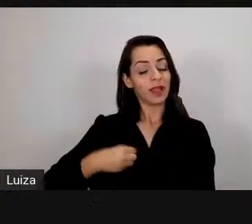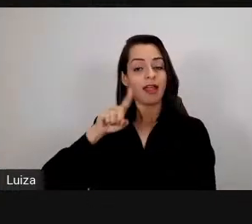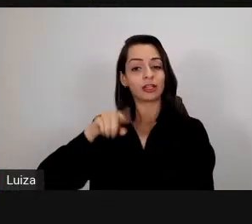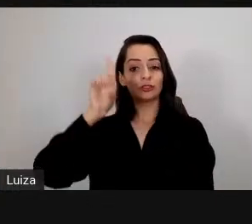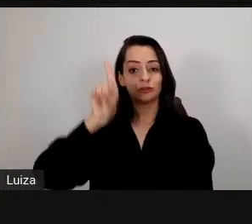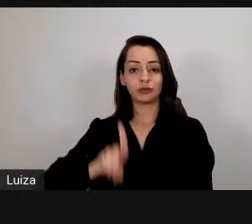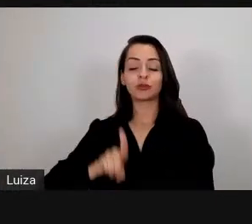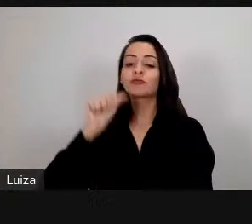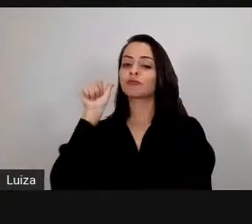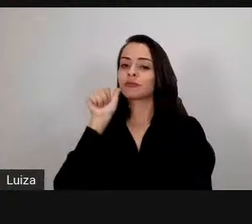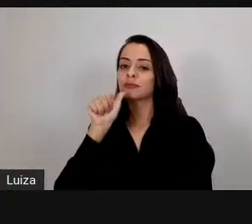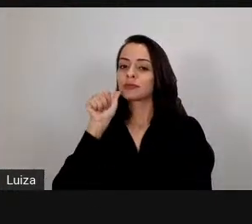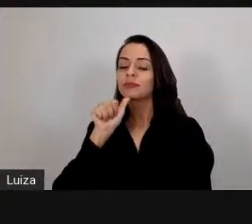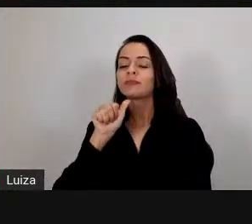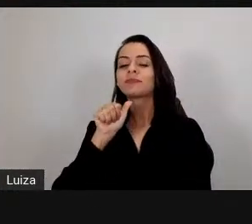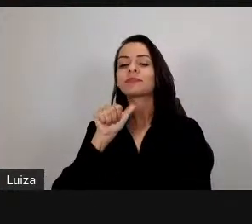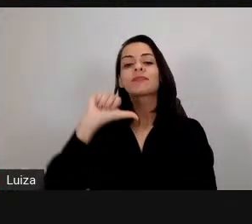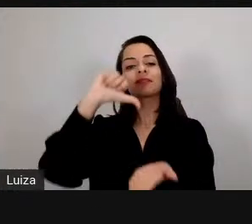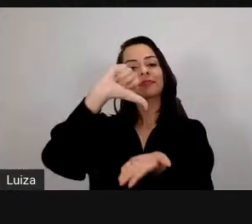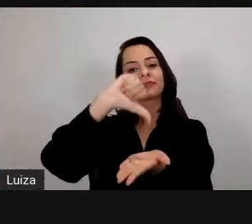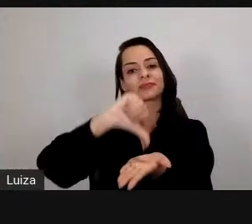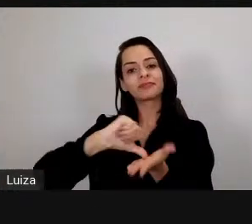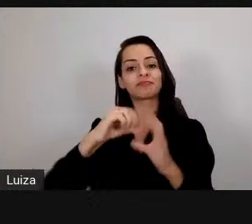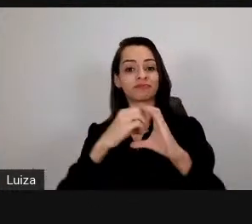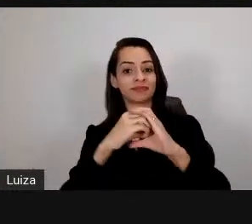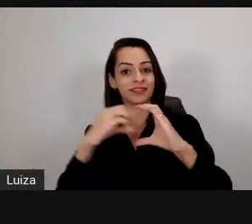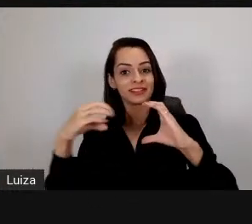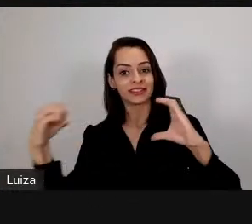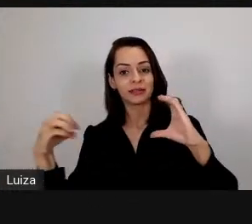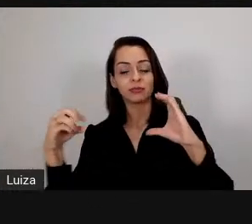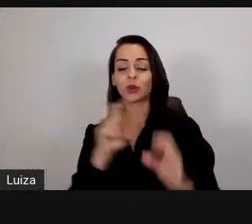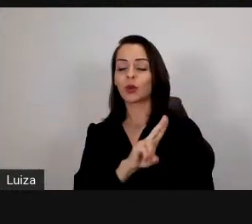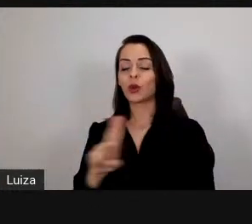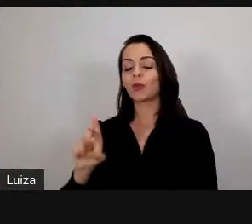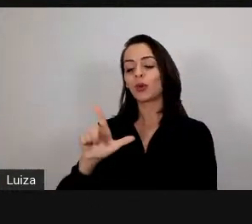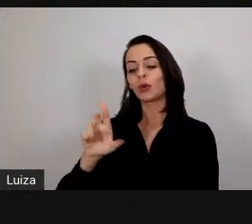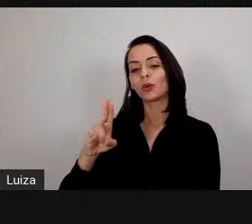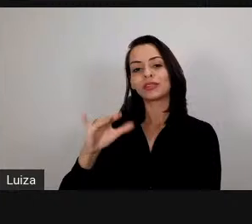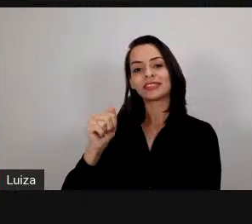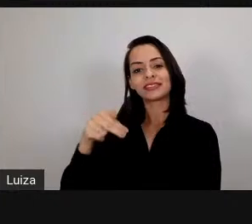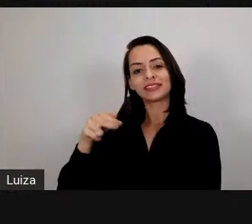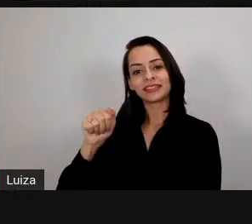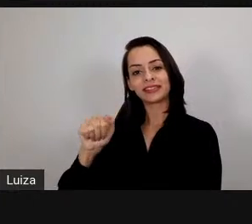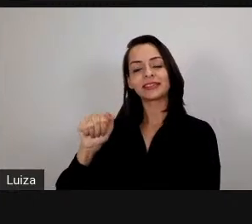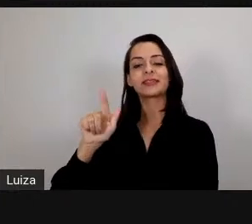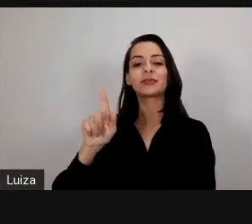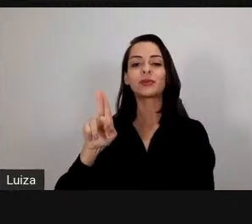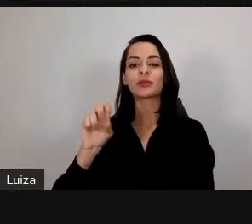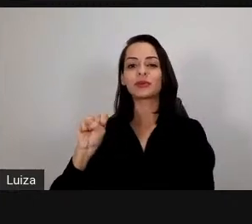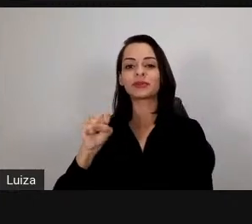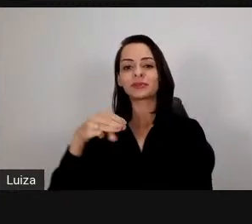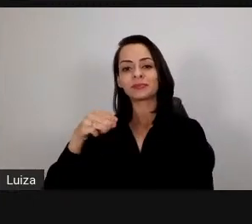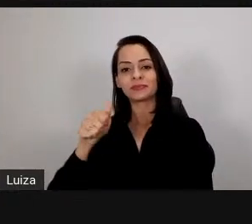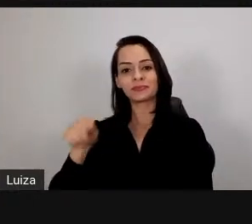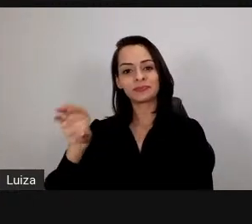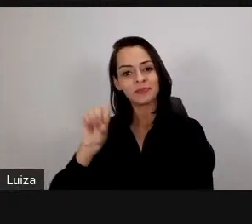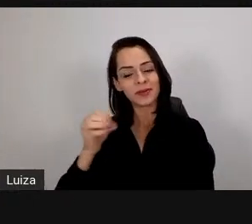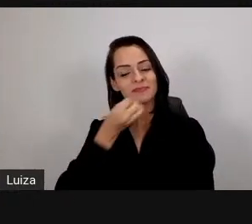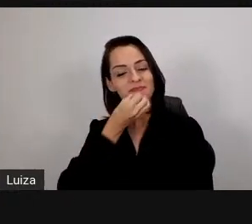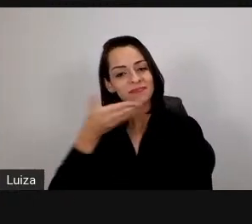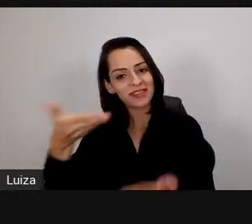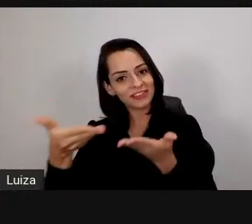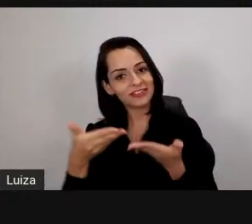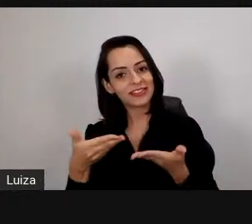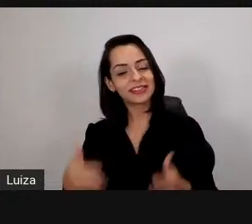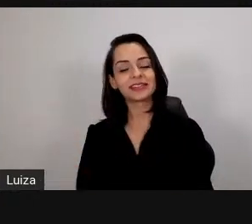Educação à Distância, senhora Luciana Guzmão de Souza. Bem-vinda, Luciana. E representando o pró-reitor